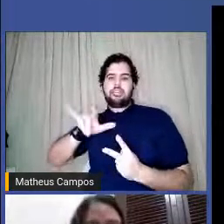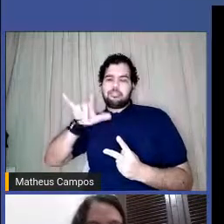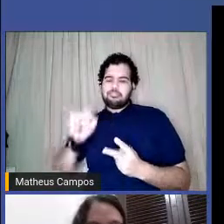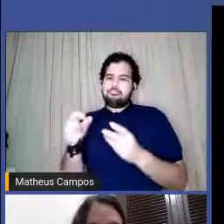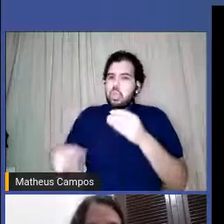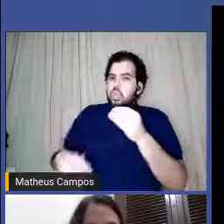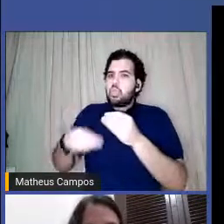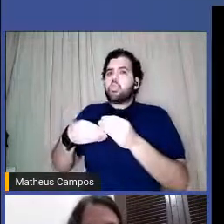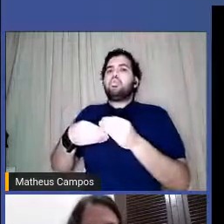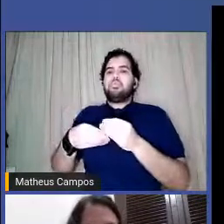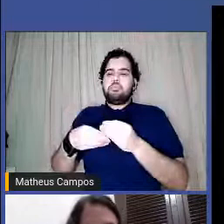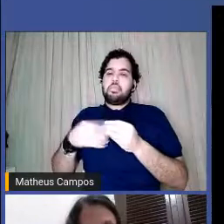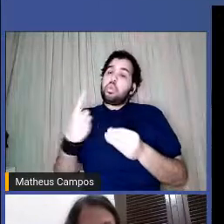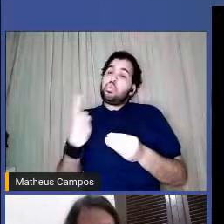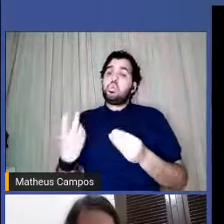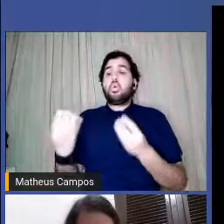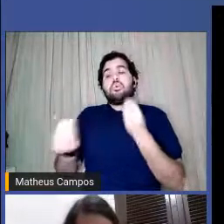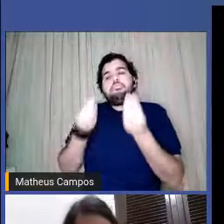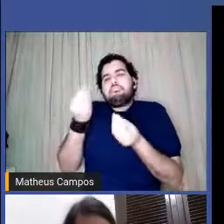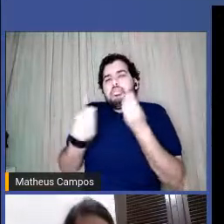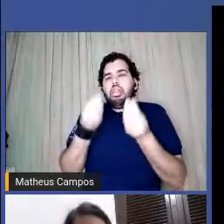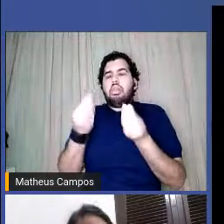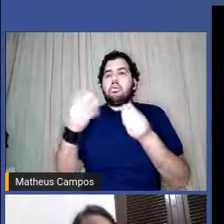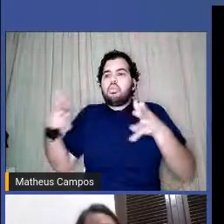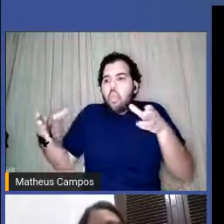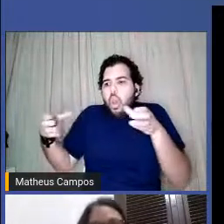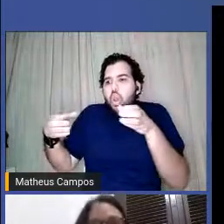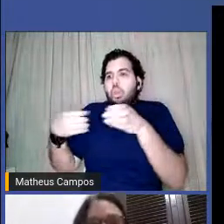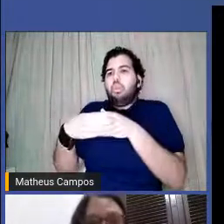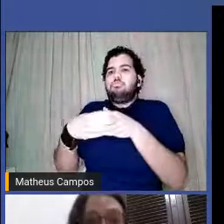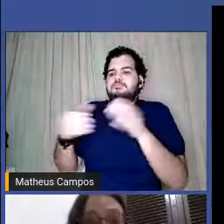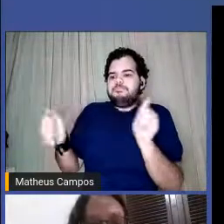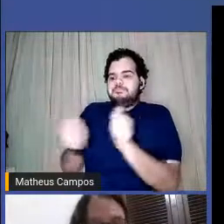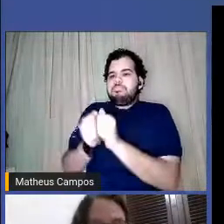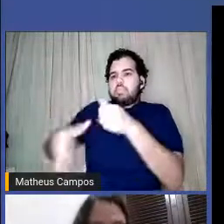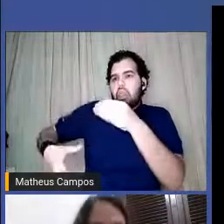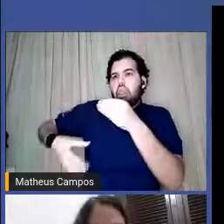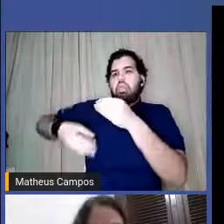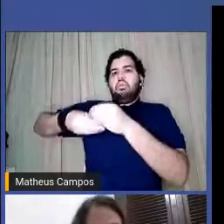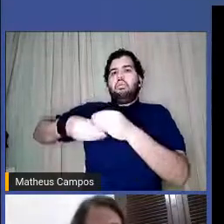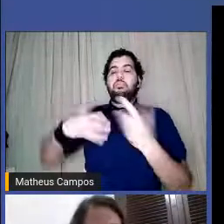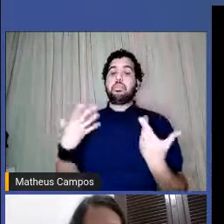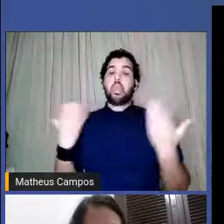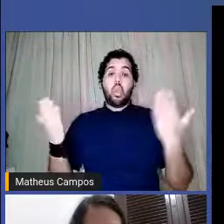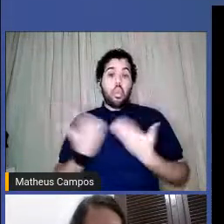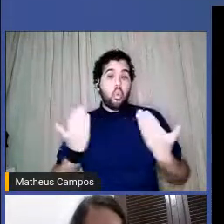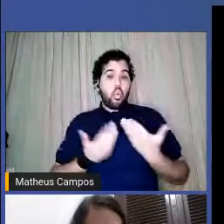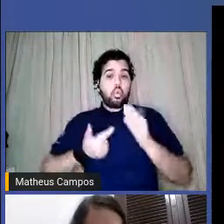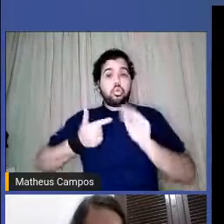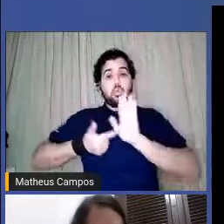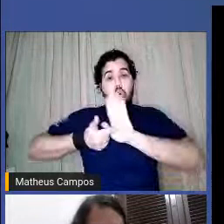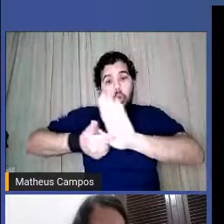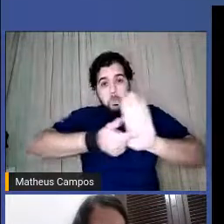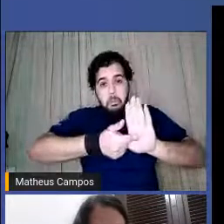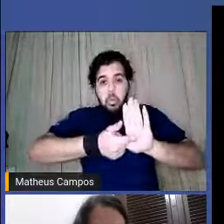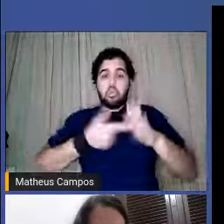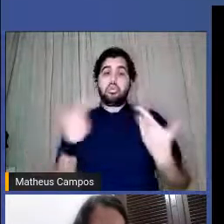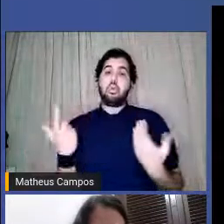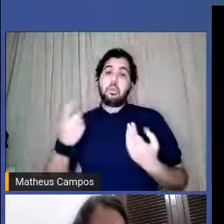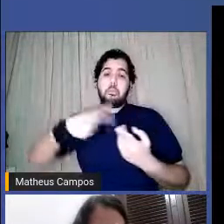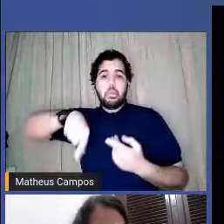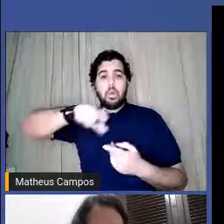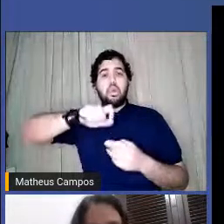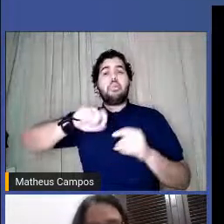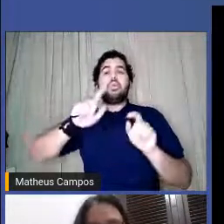só tomou de conta de forma coletiva. E hoje a gente vai trazer essa fala para vocês, que é o Escritas